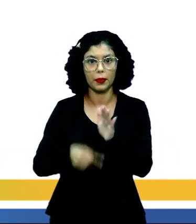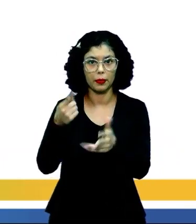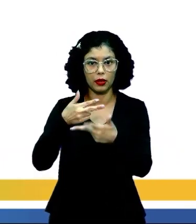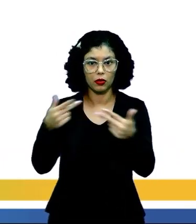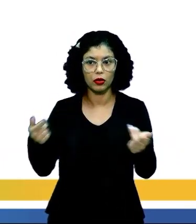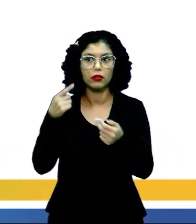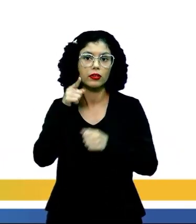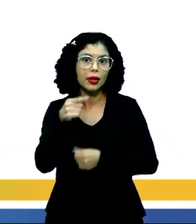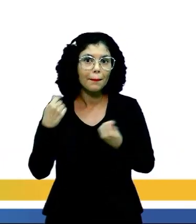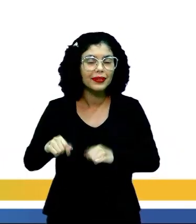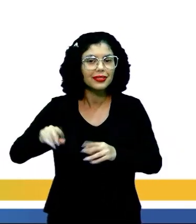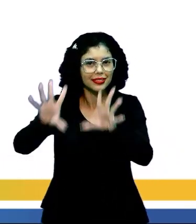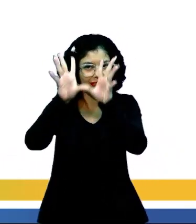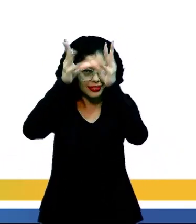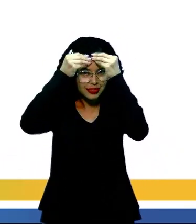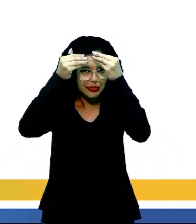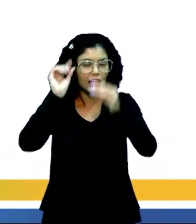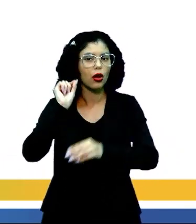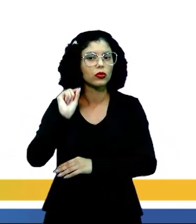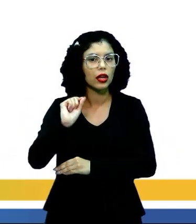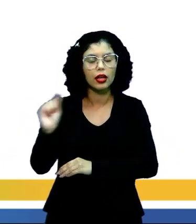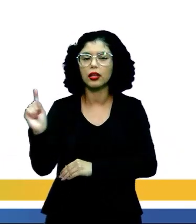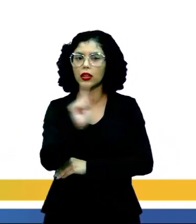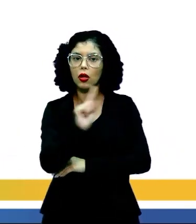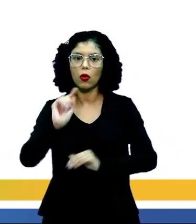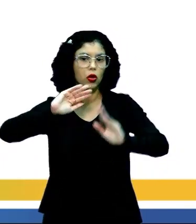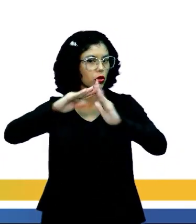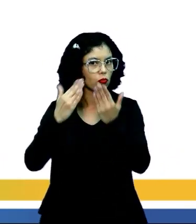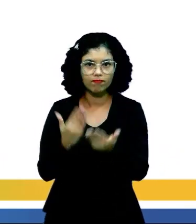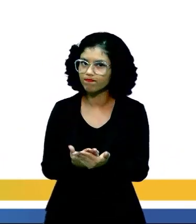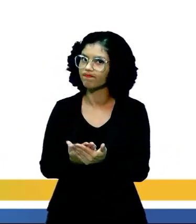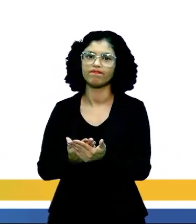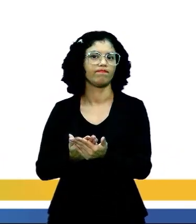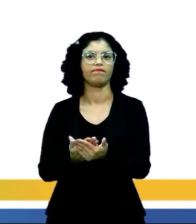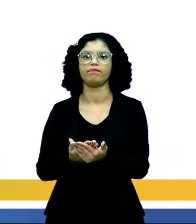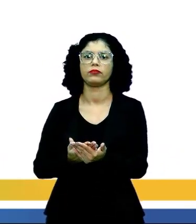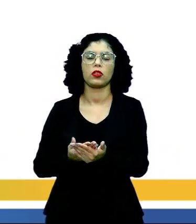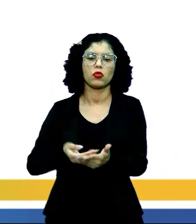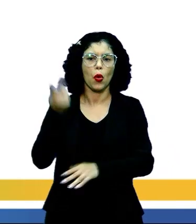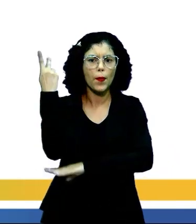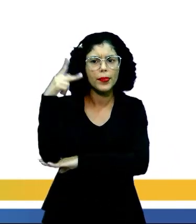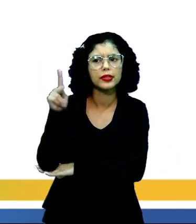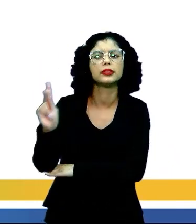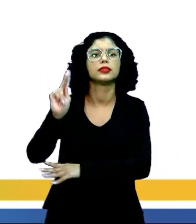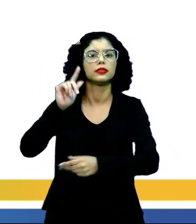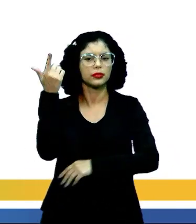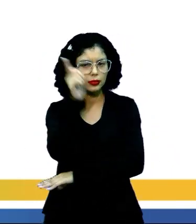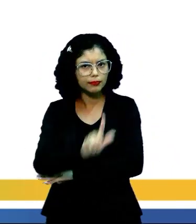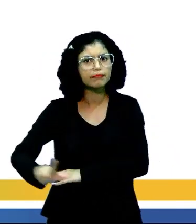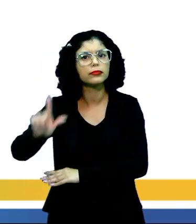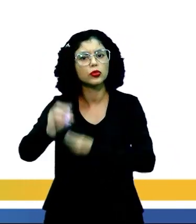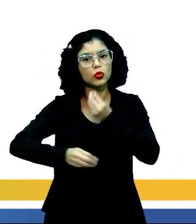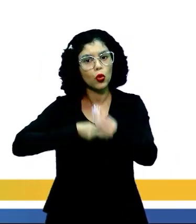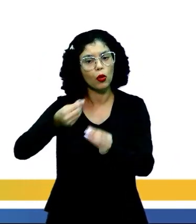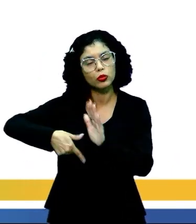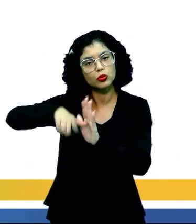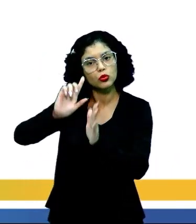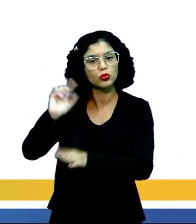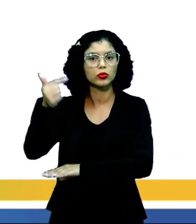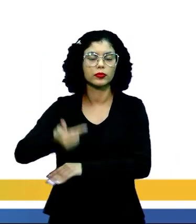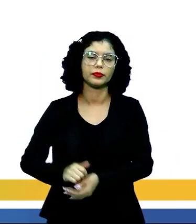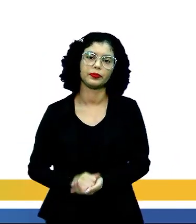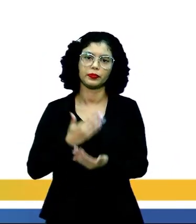coisa que você tem que ter em mente é que ele não é uma escola literária, não é um período literário como os outros que vocês